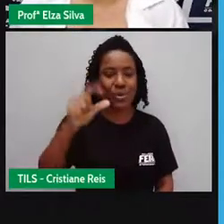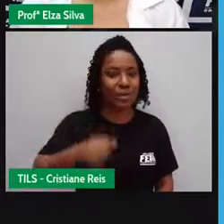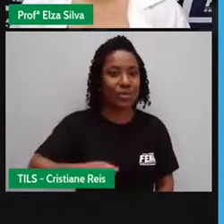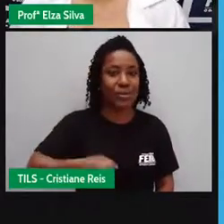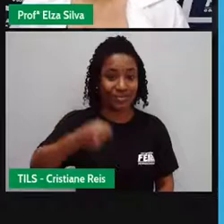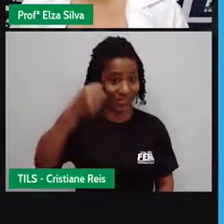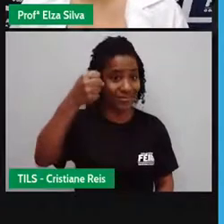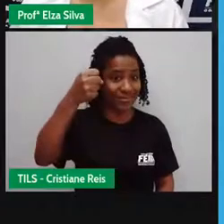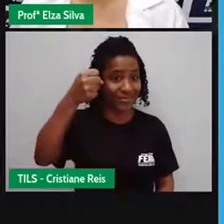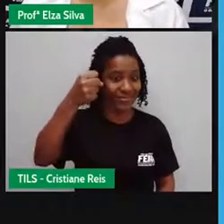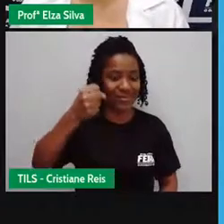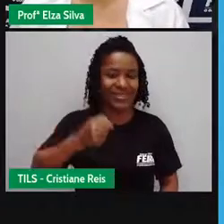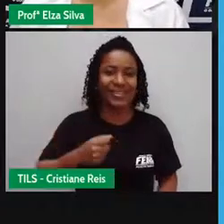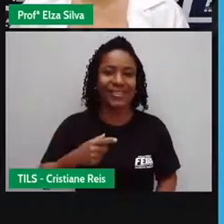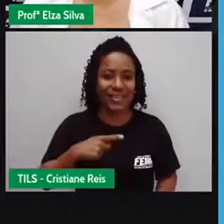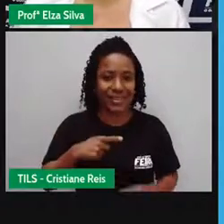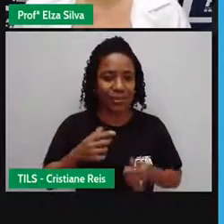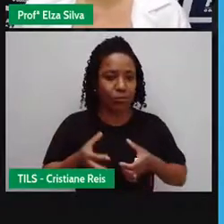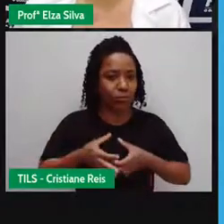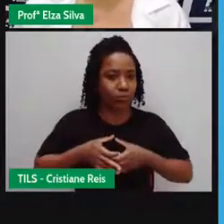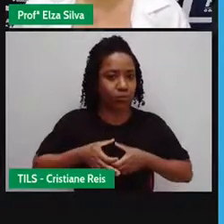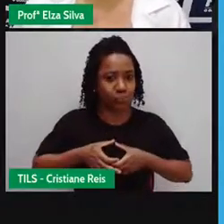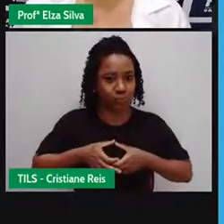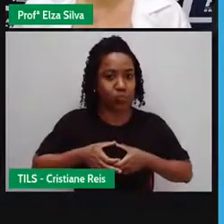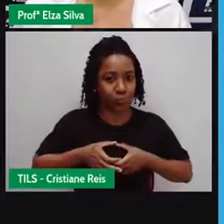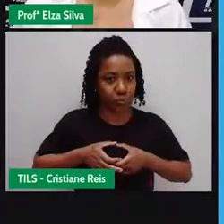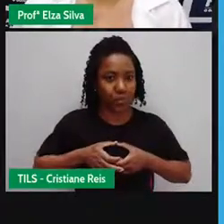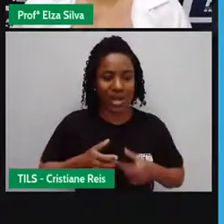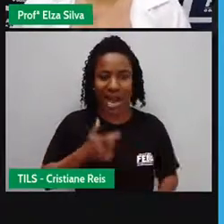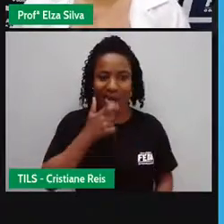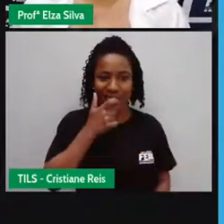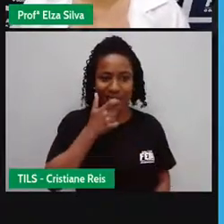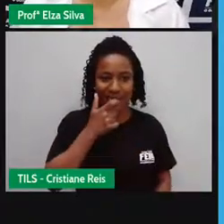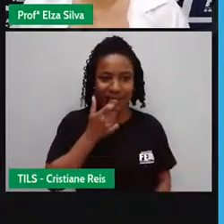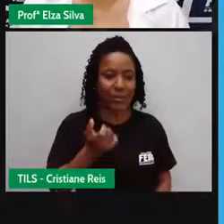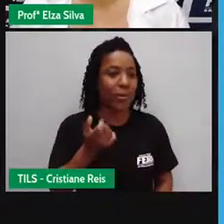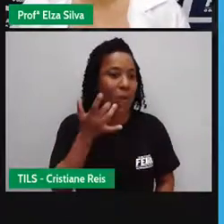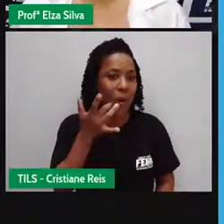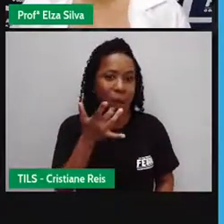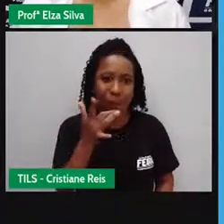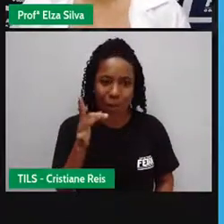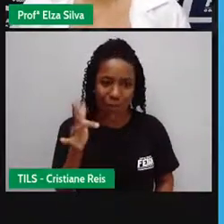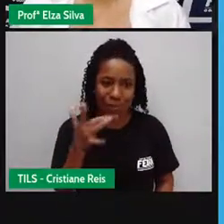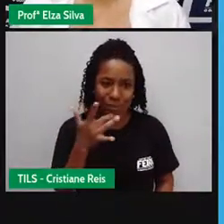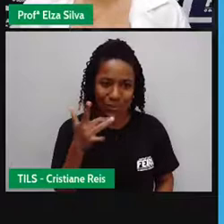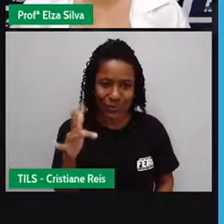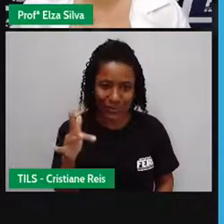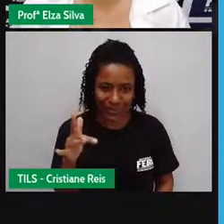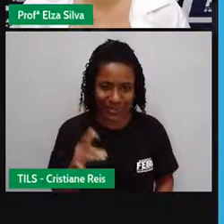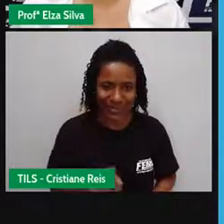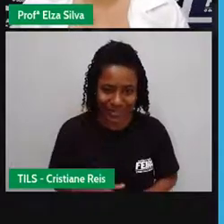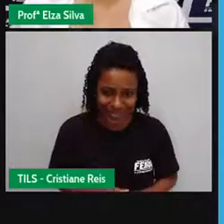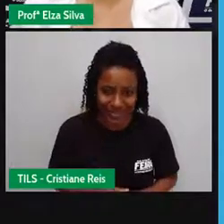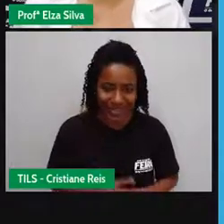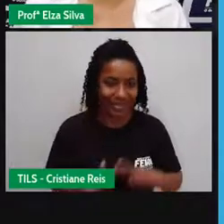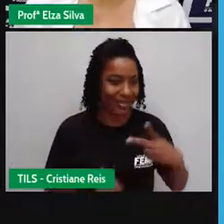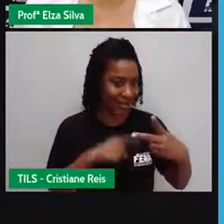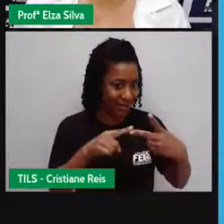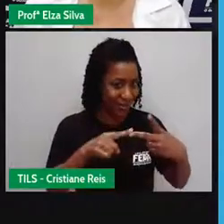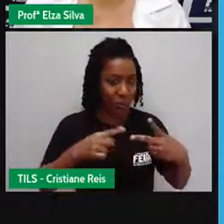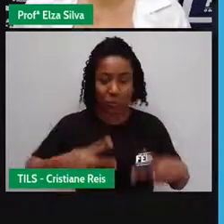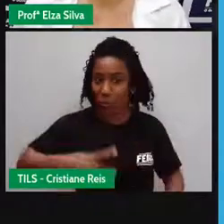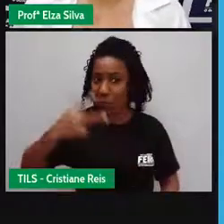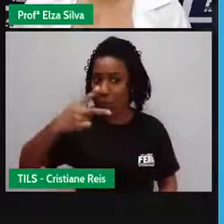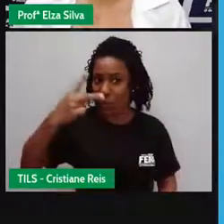Gold Medals As medalhas de ouro Para o segundo lugar, Silver Medals As medalhas de